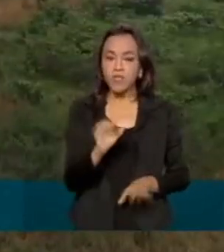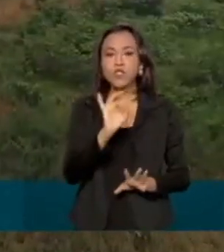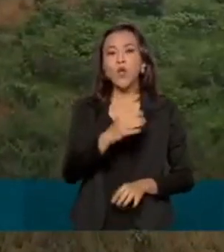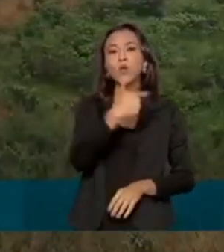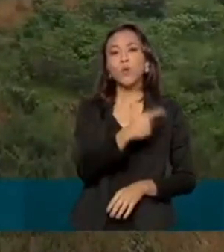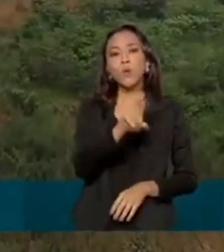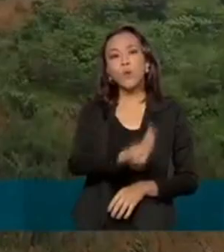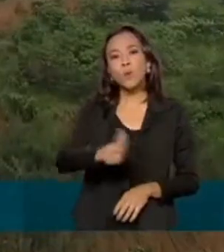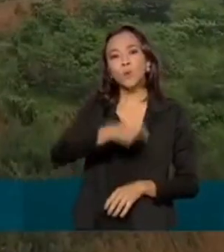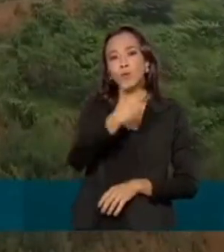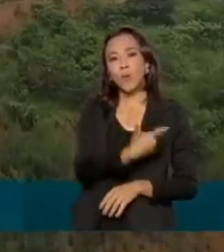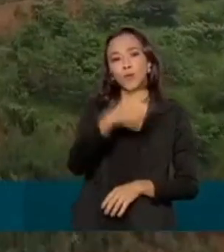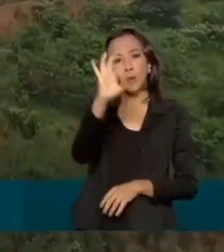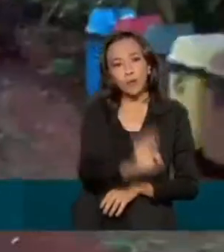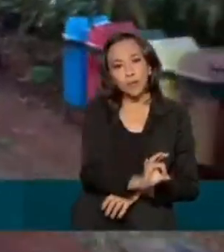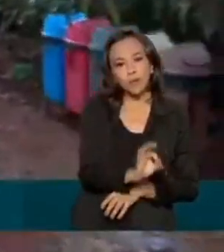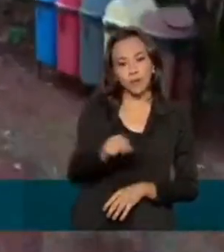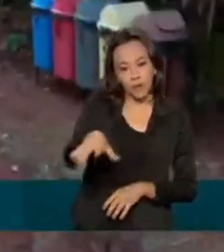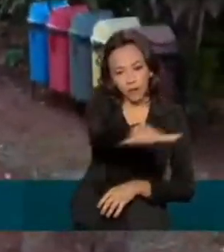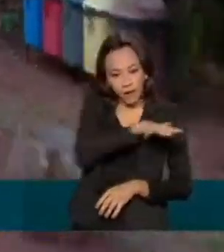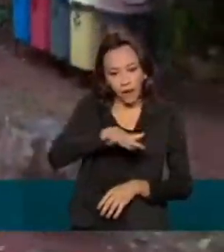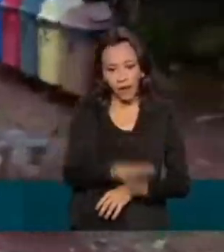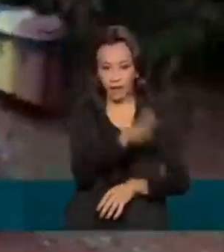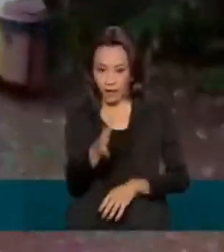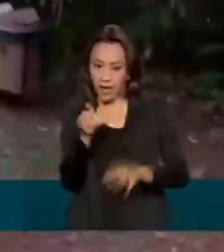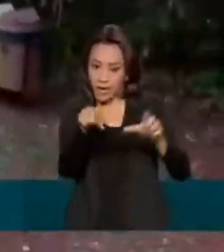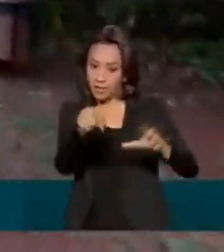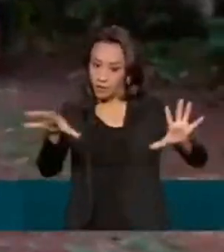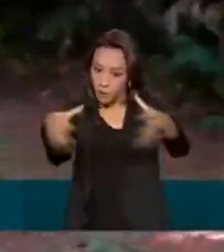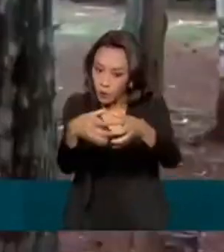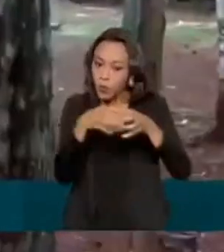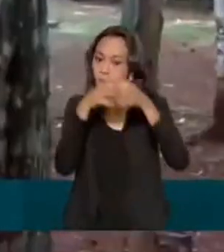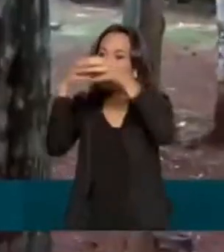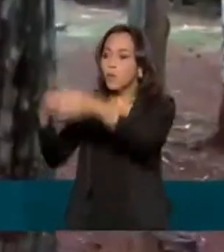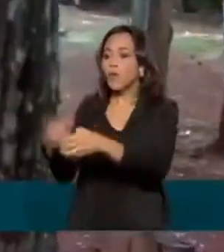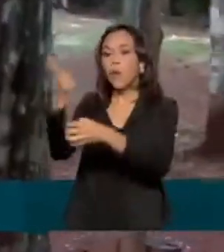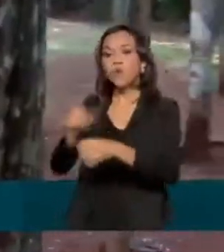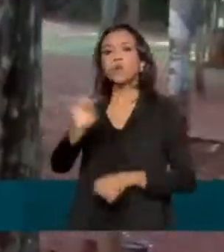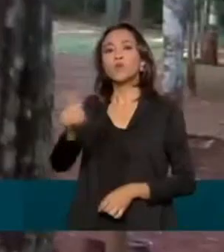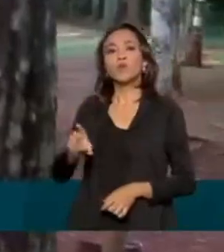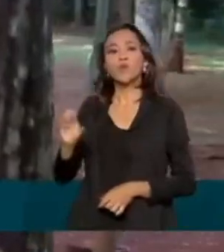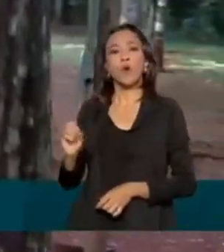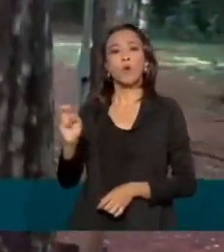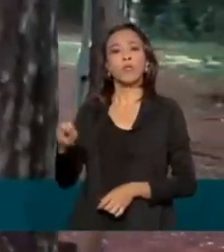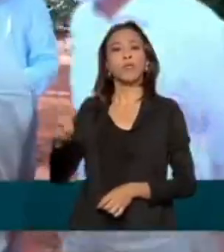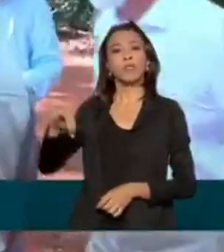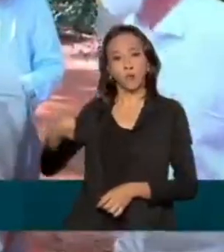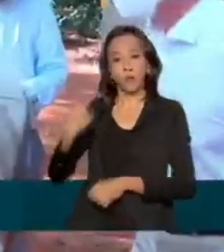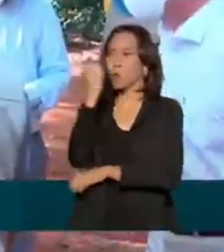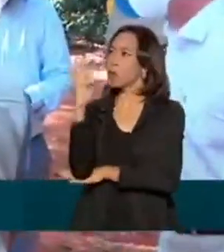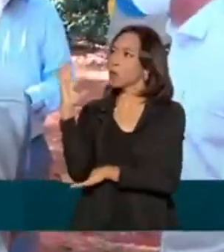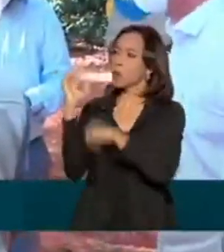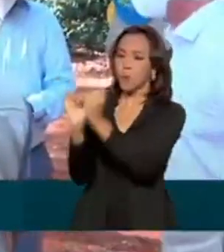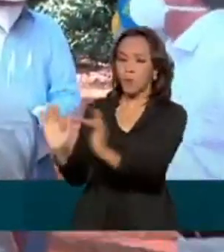da área total dessas unidades de conservação. O grupo também conheceu o Parque Zoobotânico, unidade de conservação